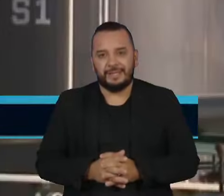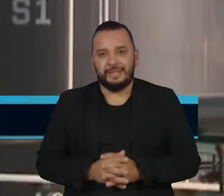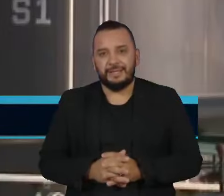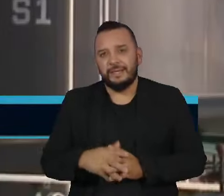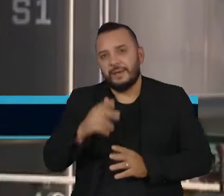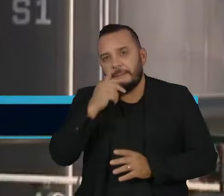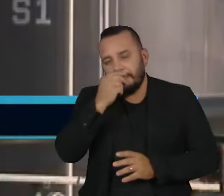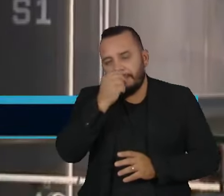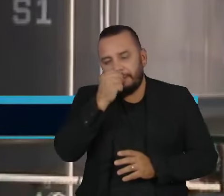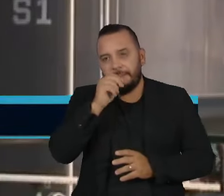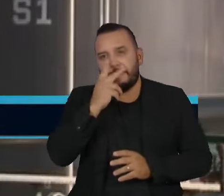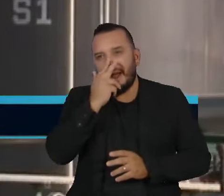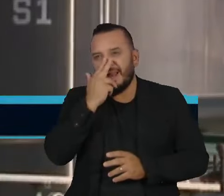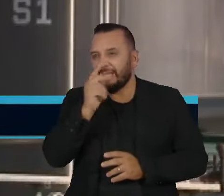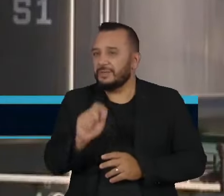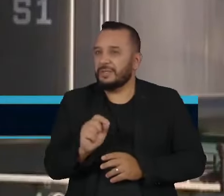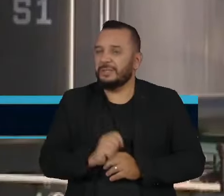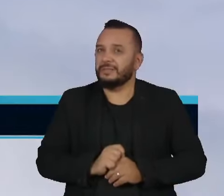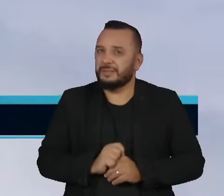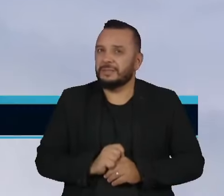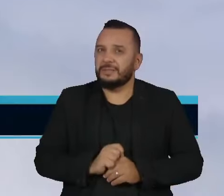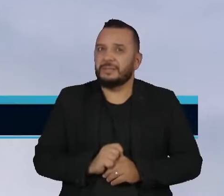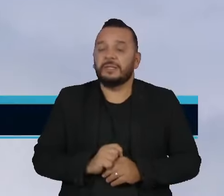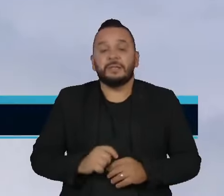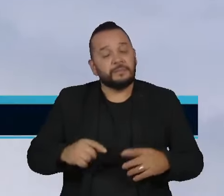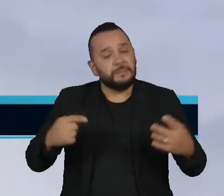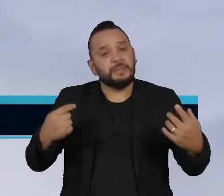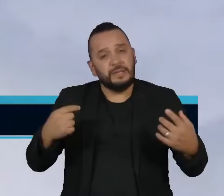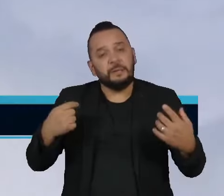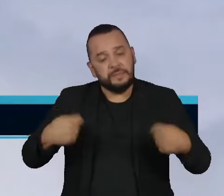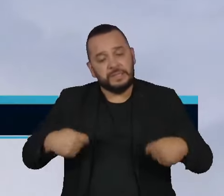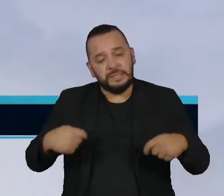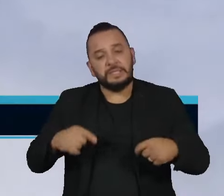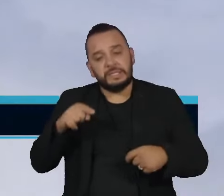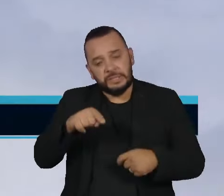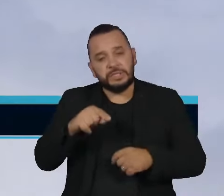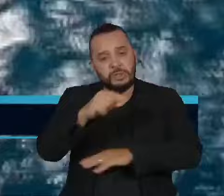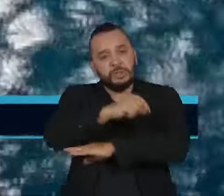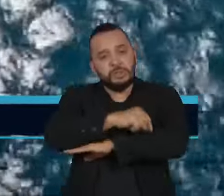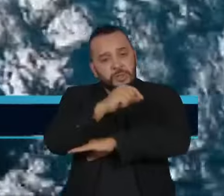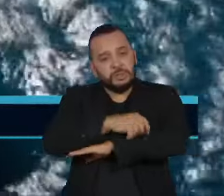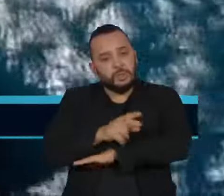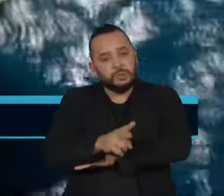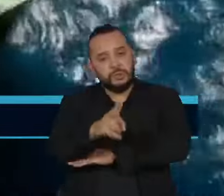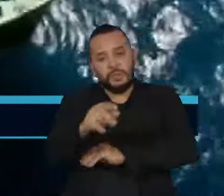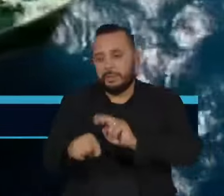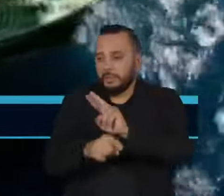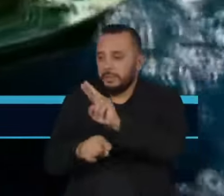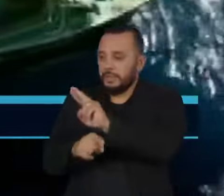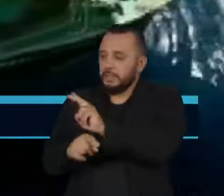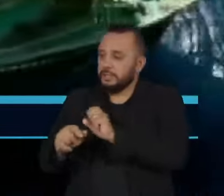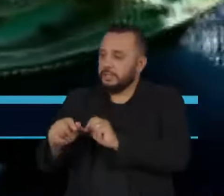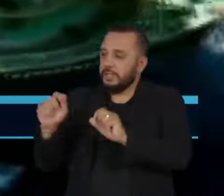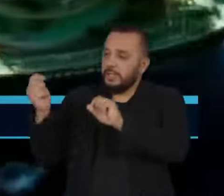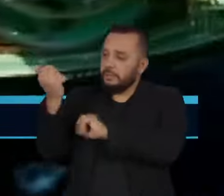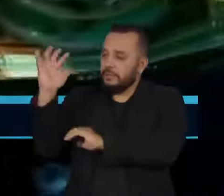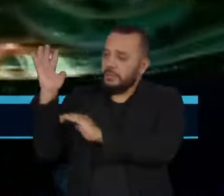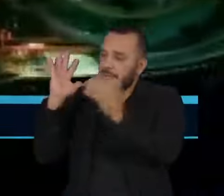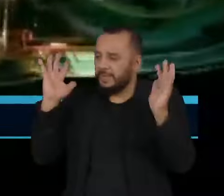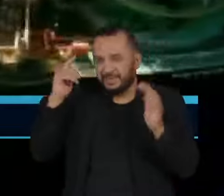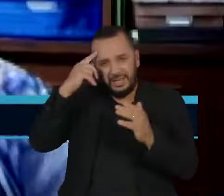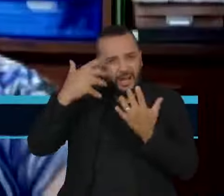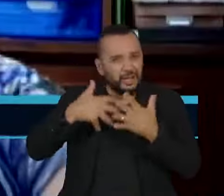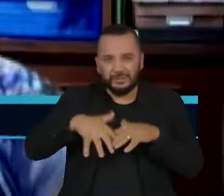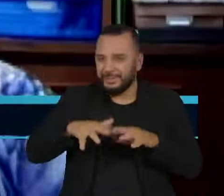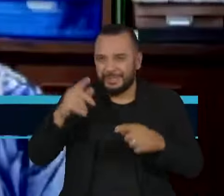se fosse necessário para proteger o meio ambiente. Realmente é um raciocínio que não faz sequer